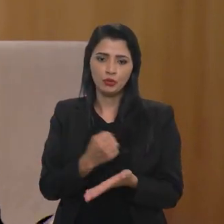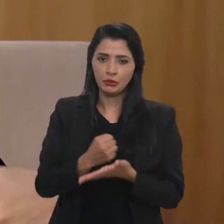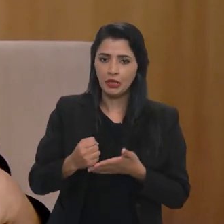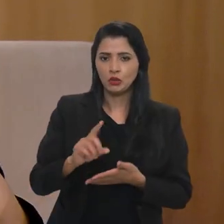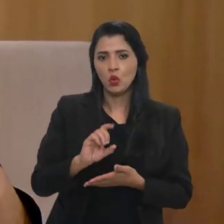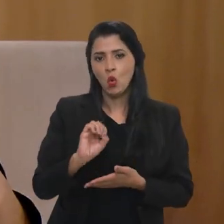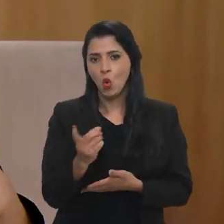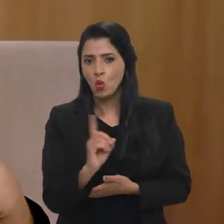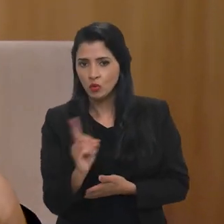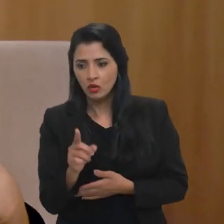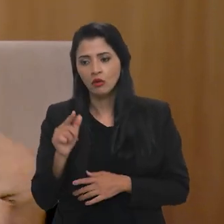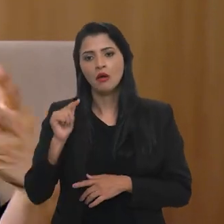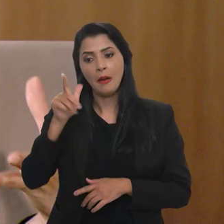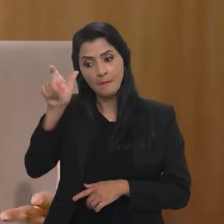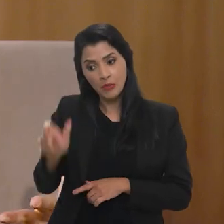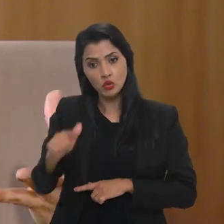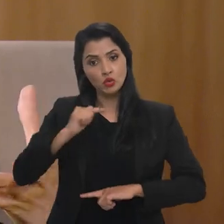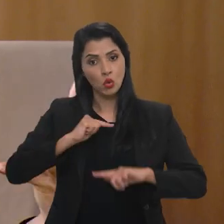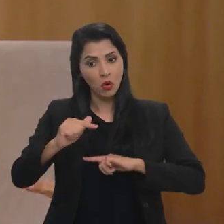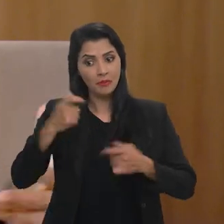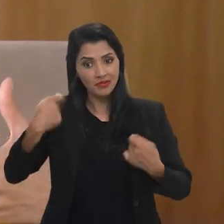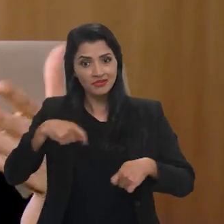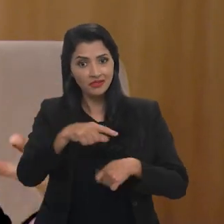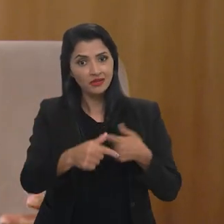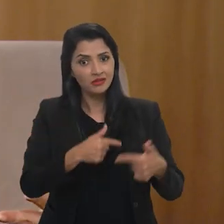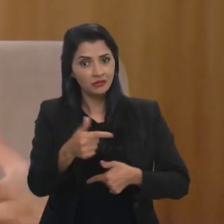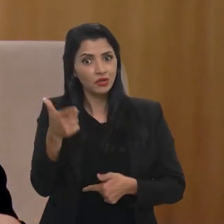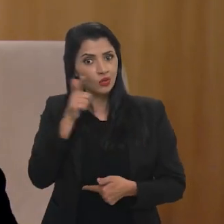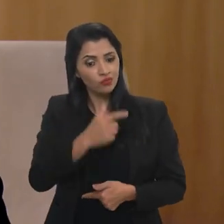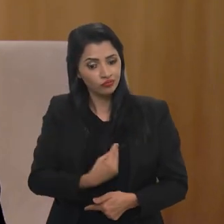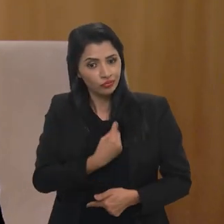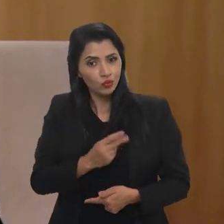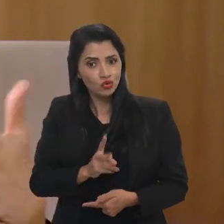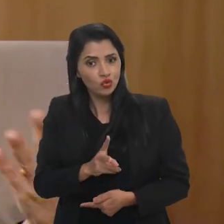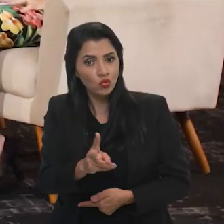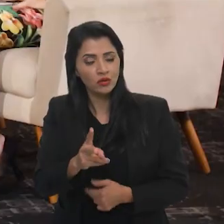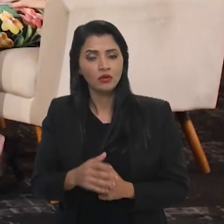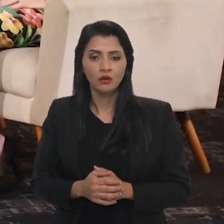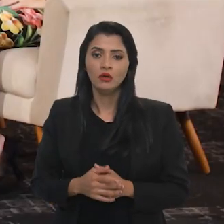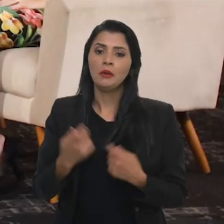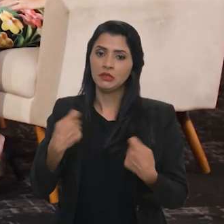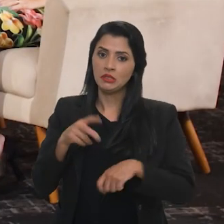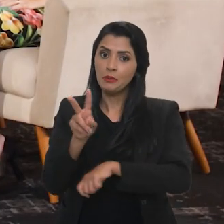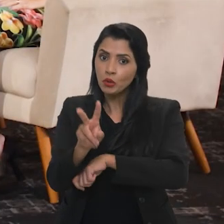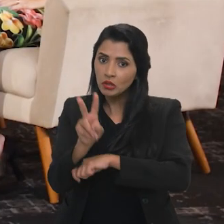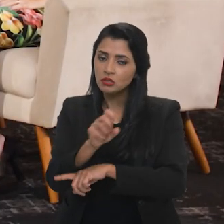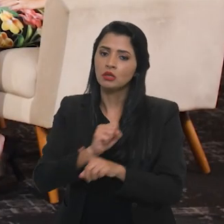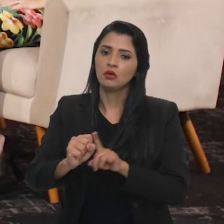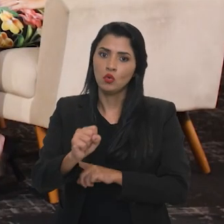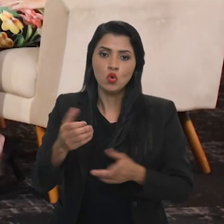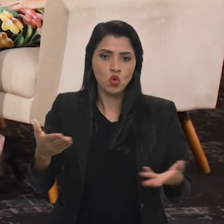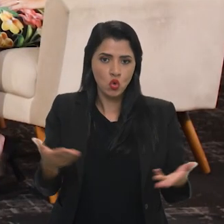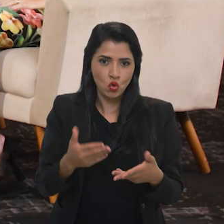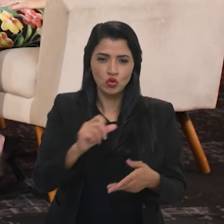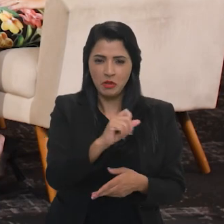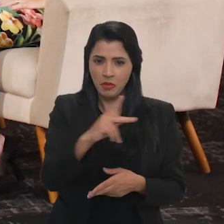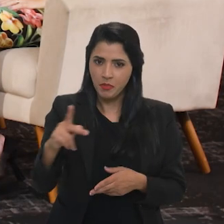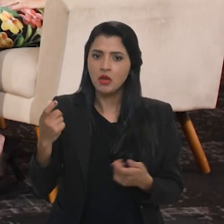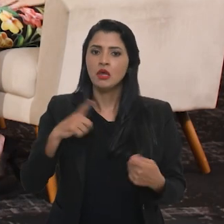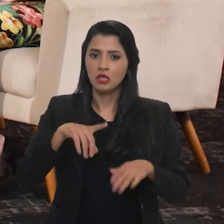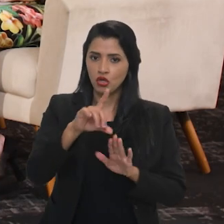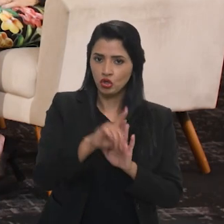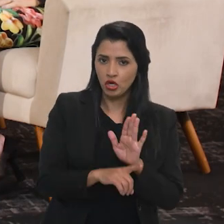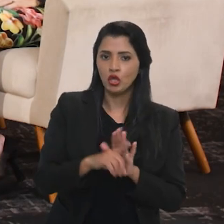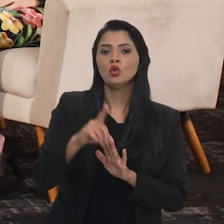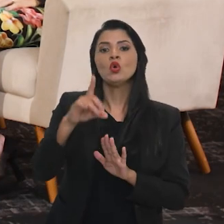de ter vínculo ou não, o trabalhador depende disso para viver. Então a gente precisa ter alguma proteção social e hoje a proteção social nos aplicativos